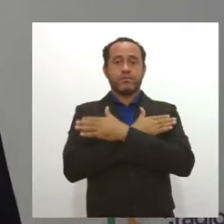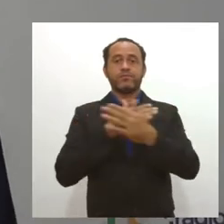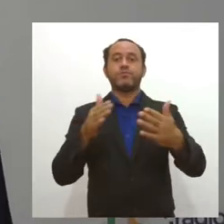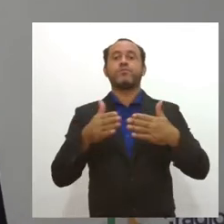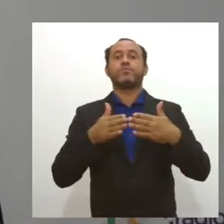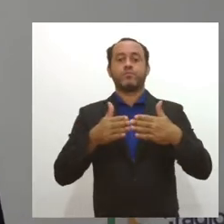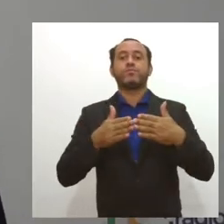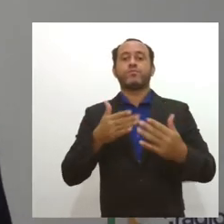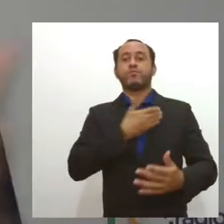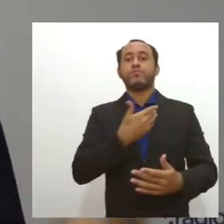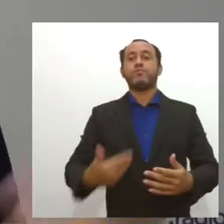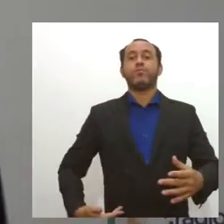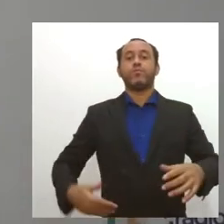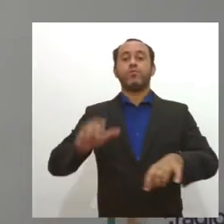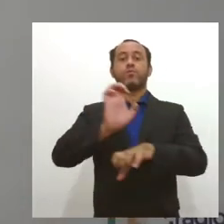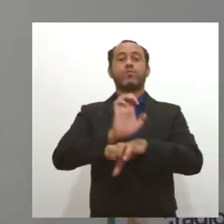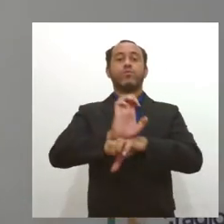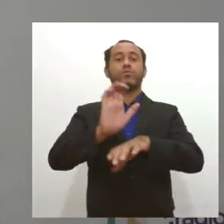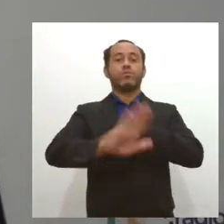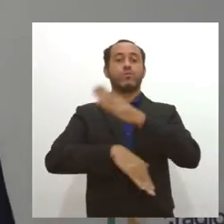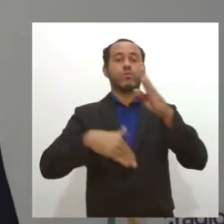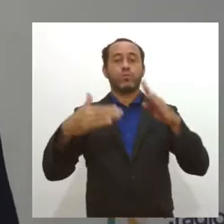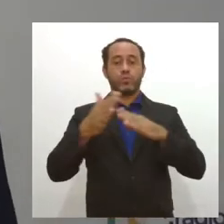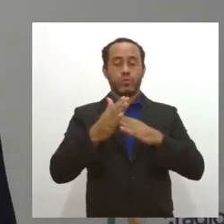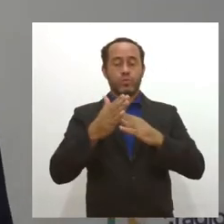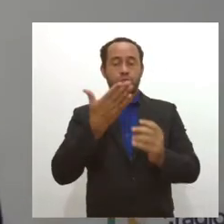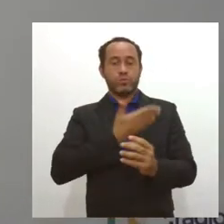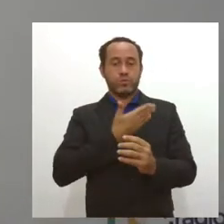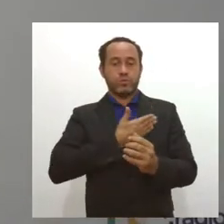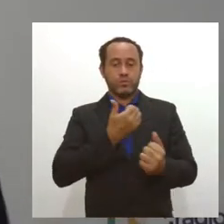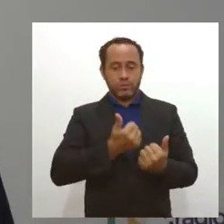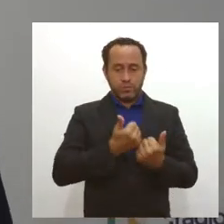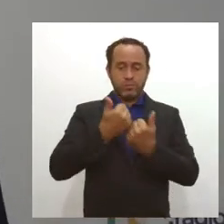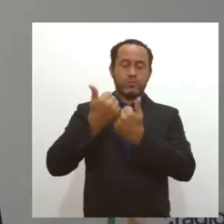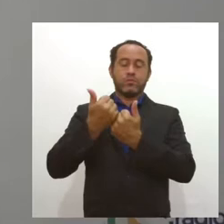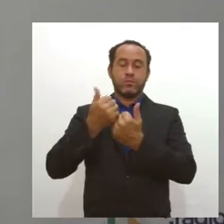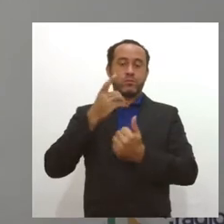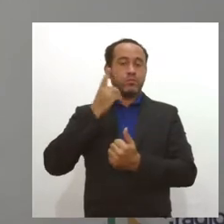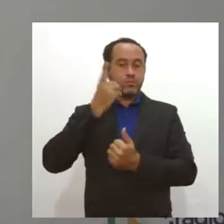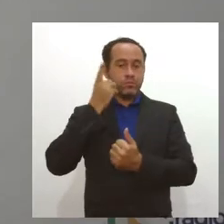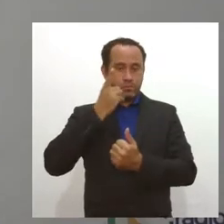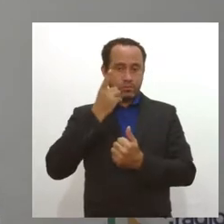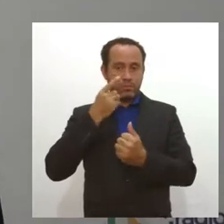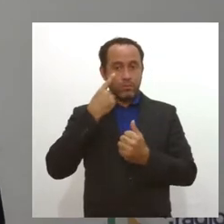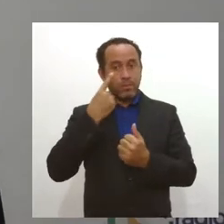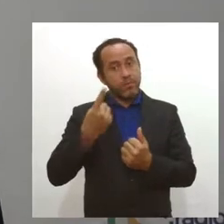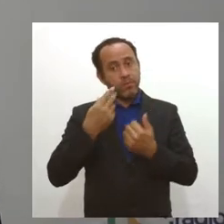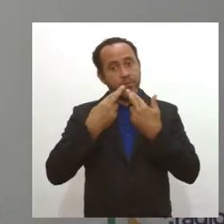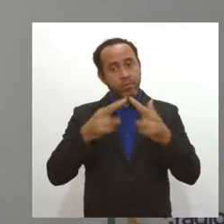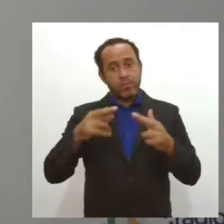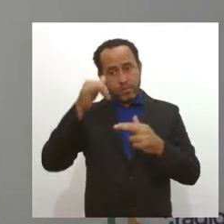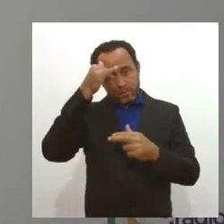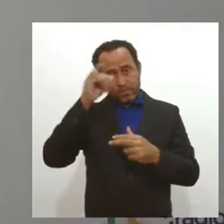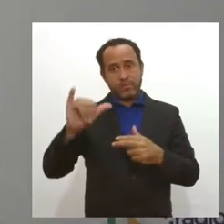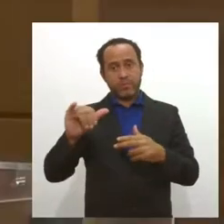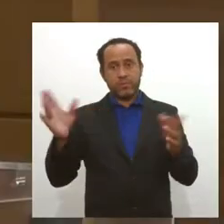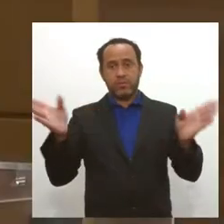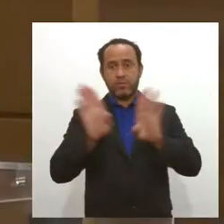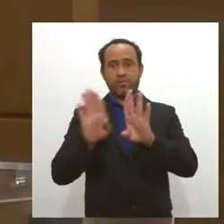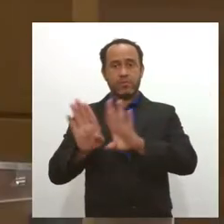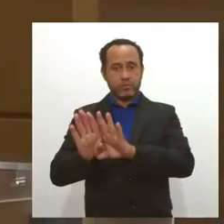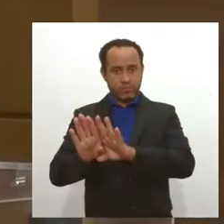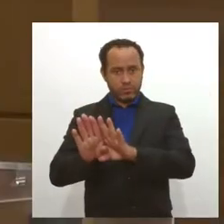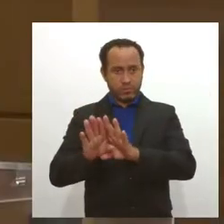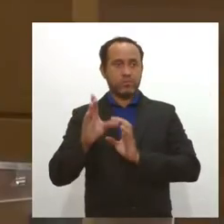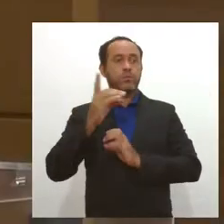ao governo do estado, a todos os colegas deputados mais uma vez, para a somar forças para buscar alternativas e evitar o fechamento dessa unidade. O